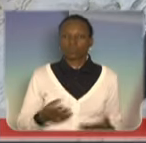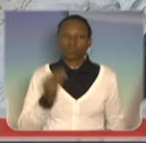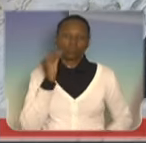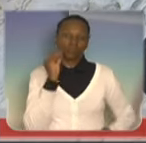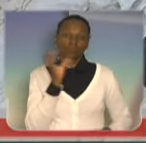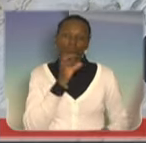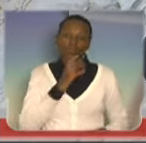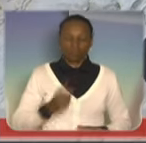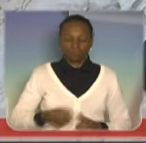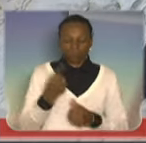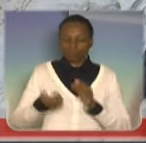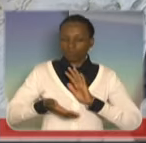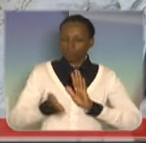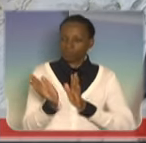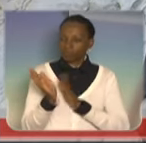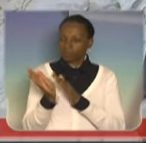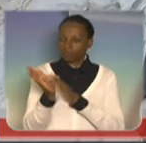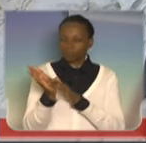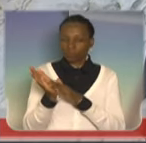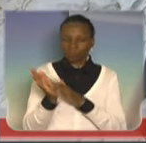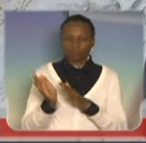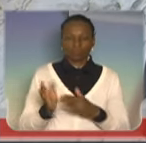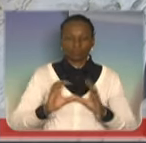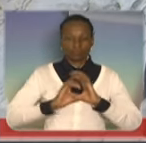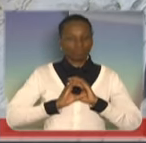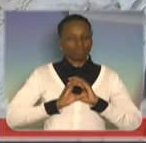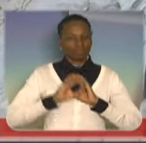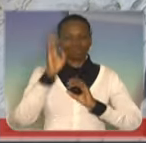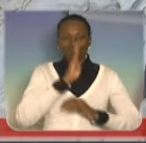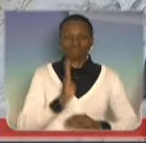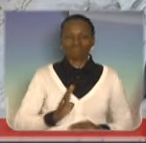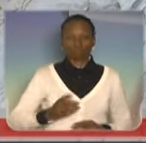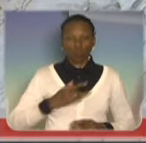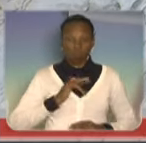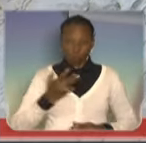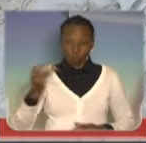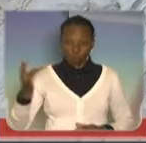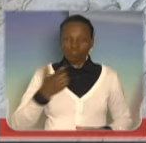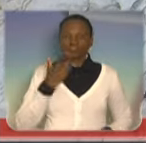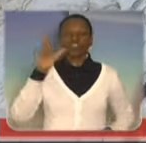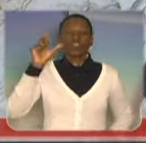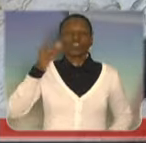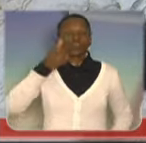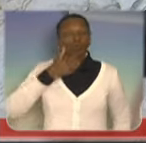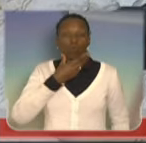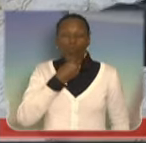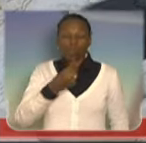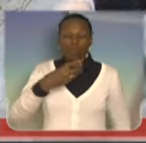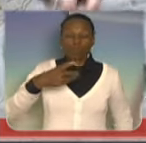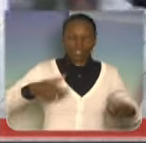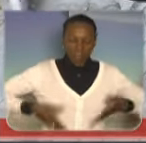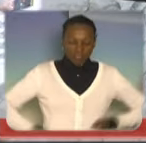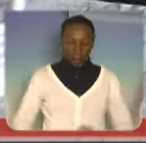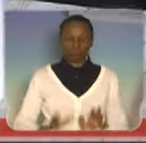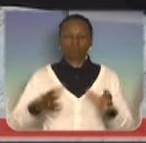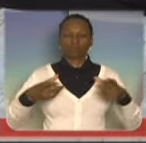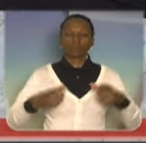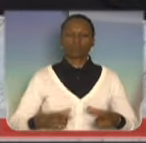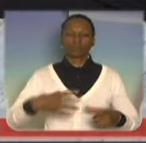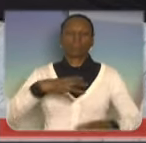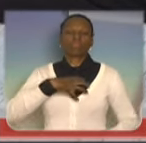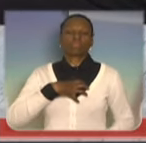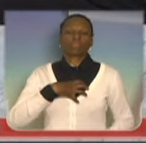queria parabenizar mais uma vez, mais uma medalha brasileira de ouro, é o baiano Robson Conceição,